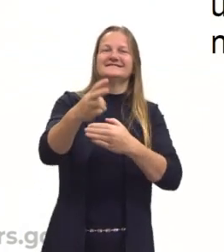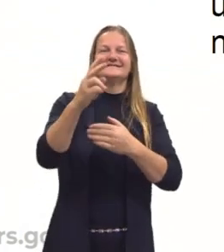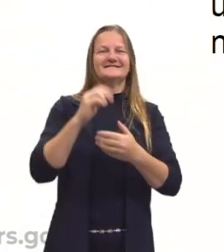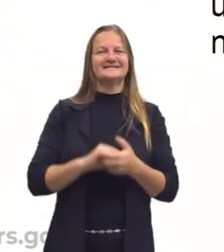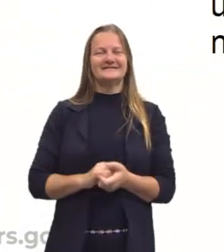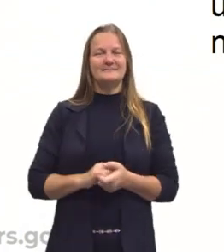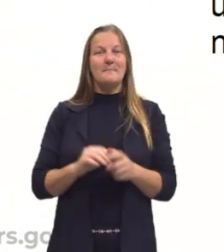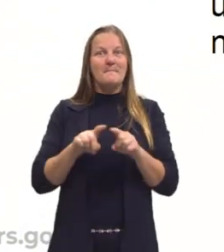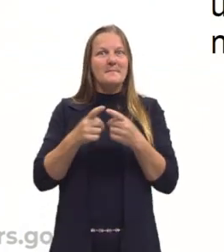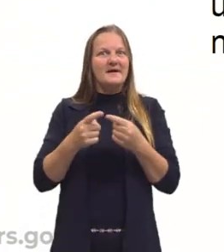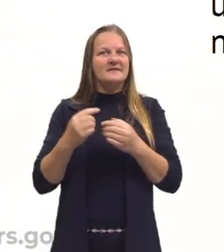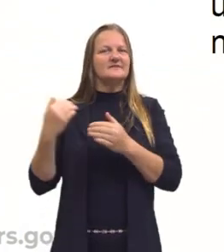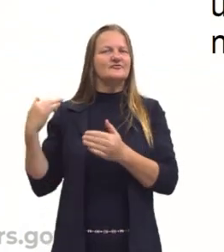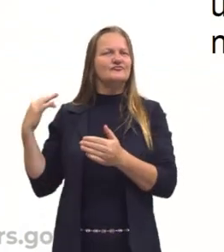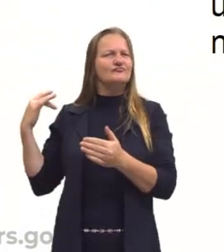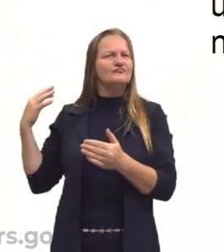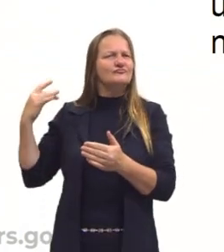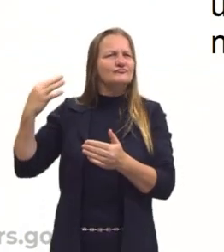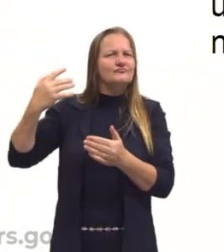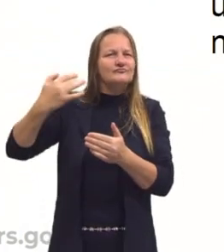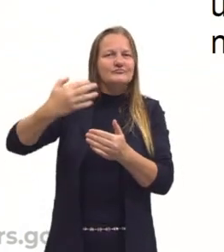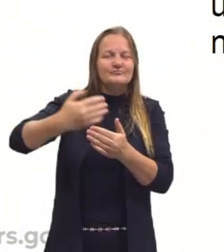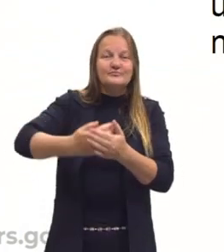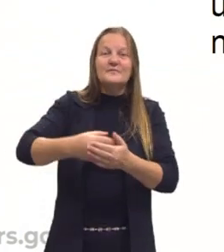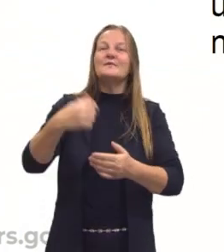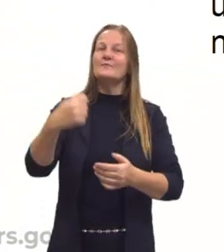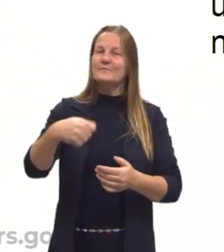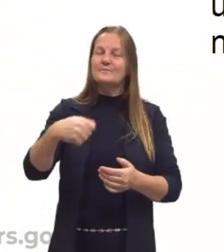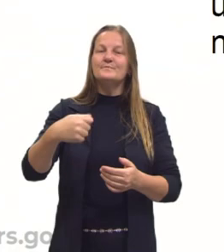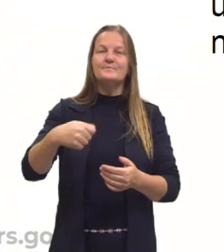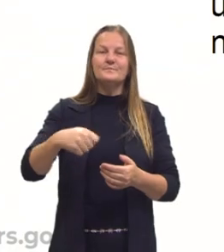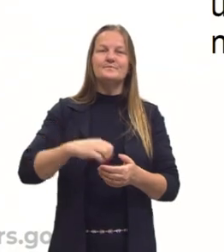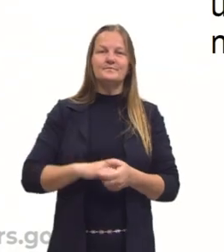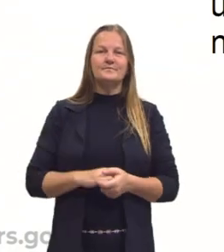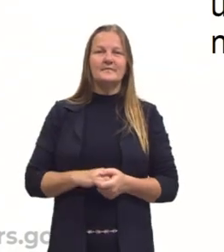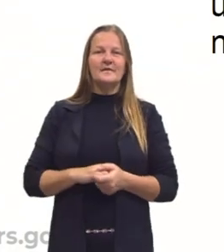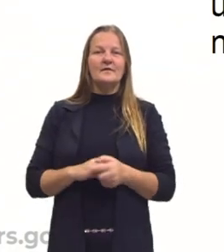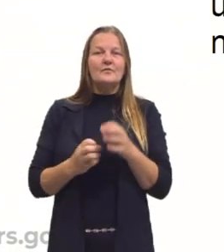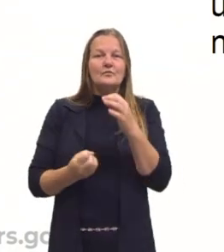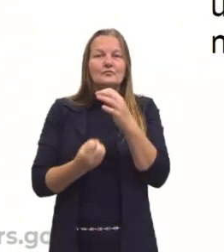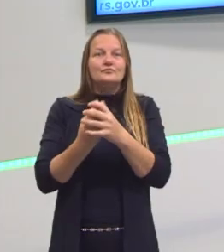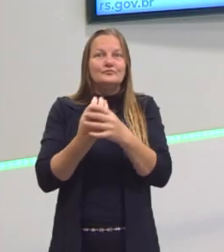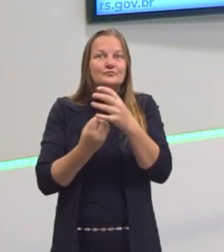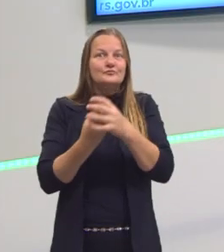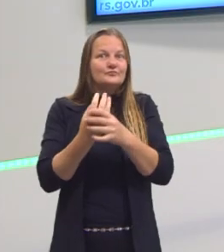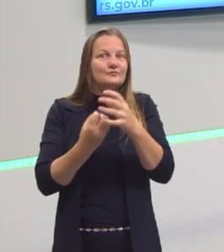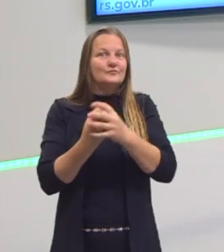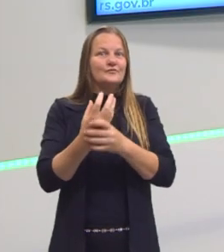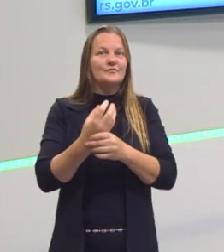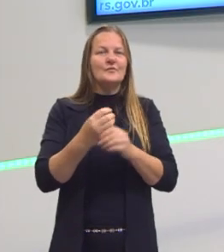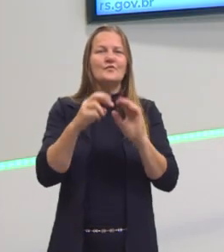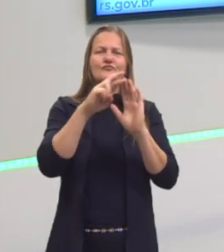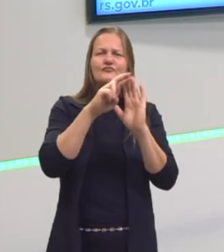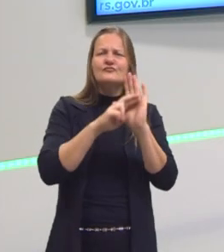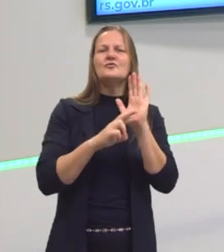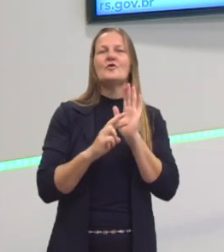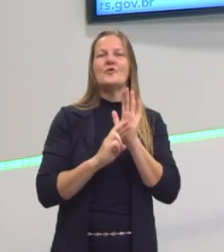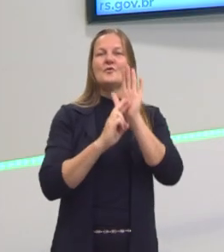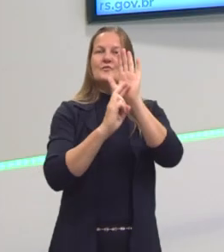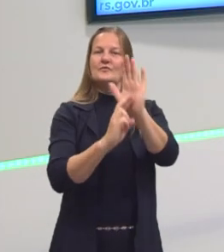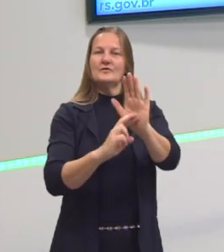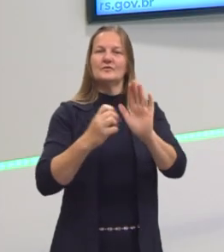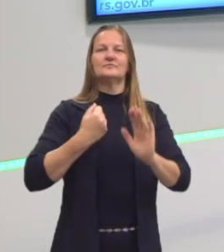Mas ao longo do tempo, com as novas necessidades, foram vindo então novas representações de